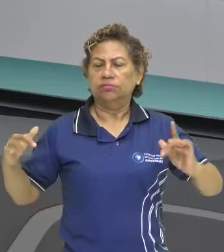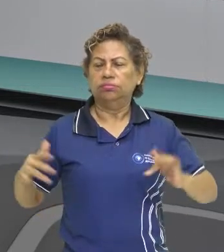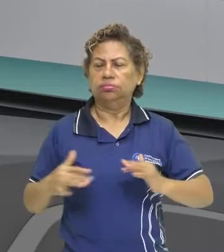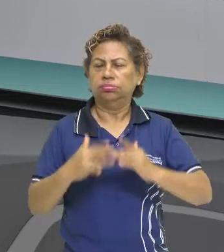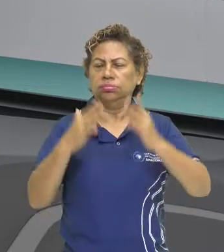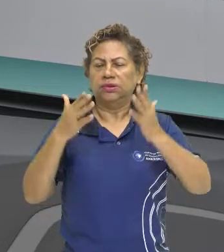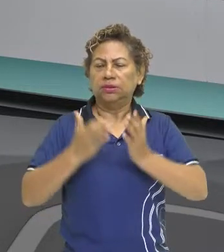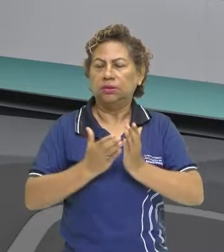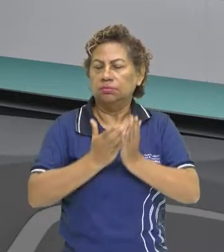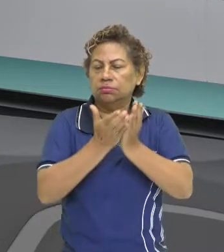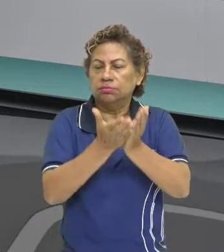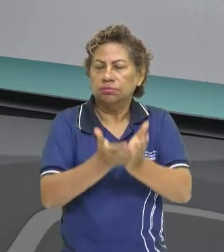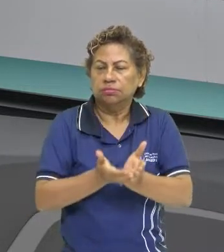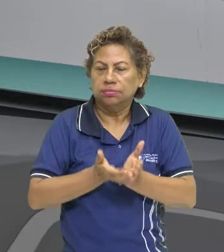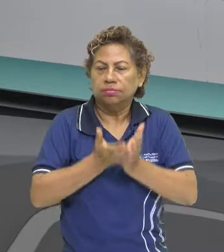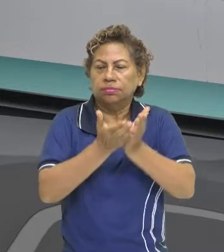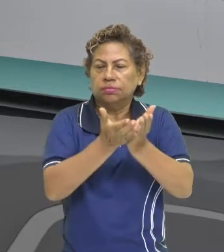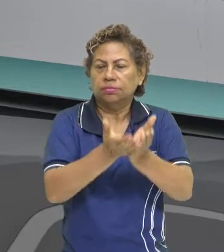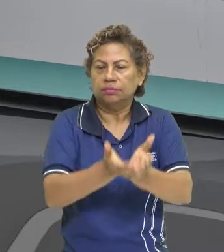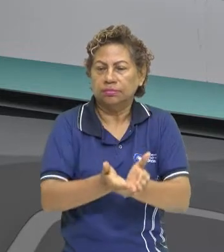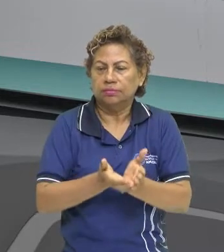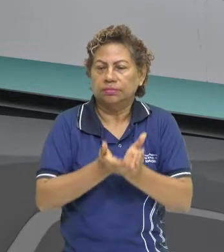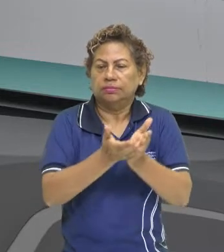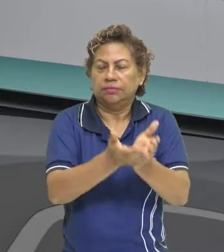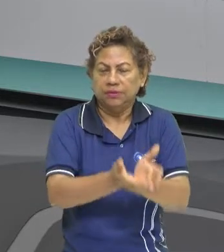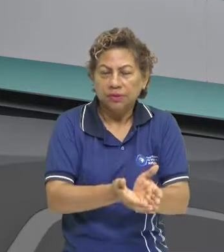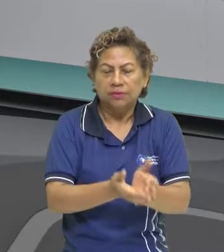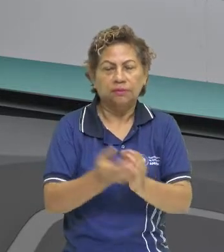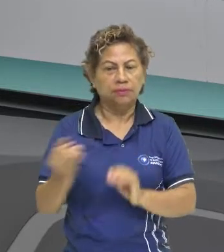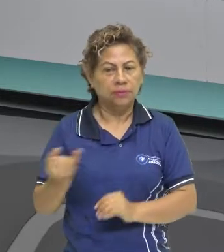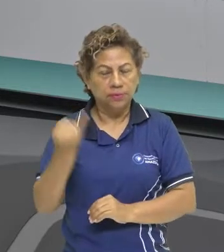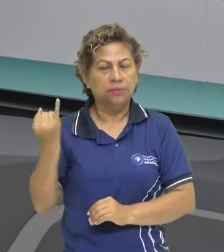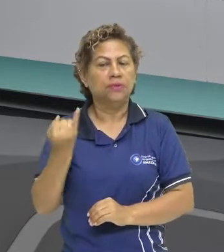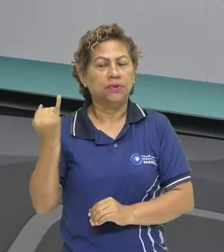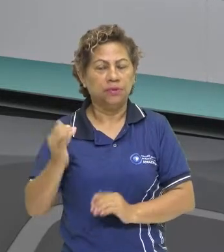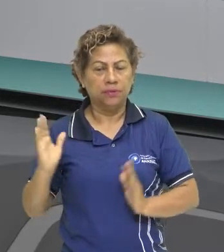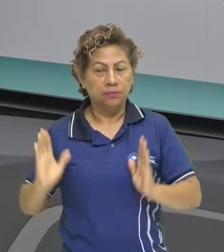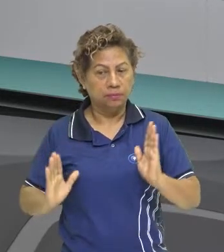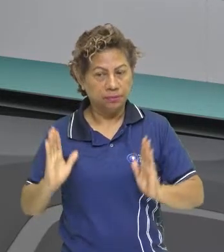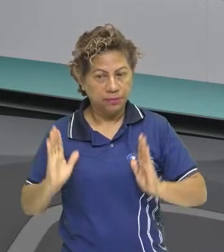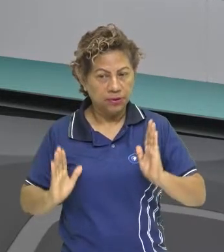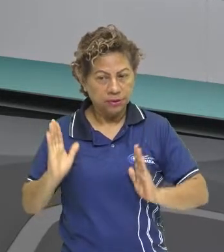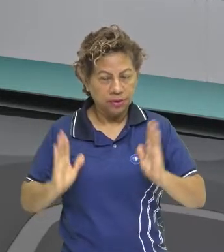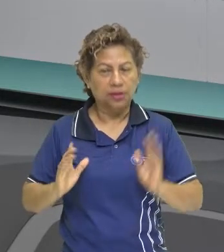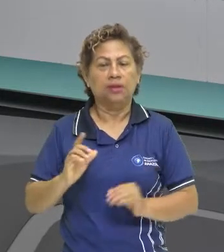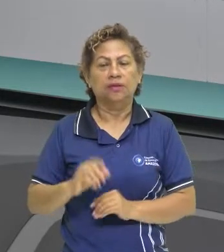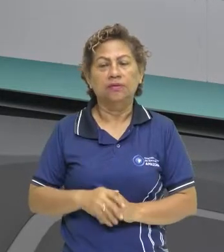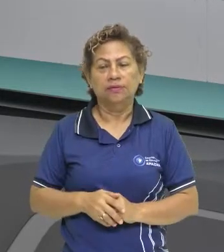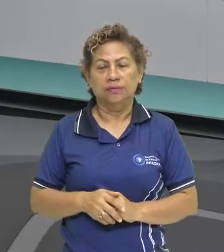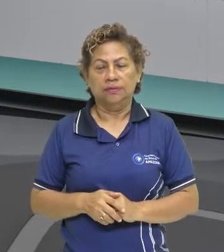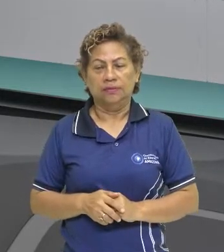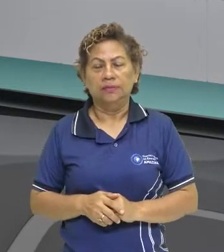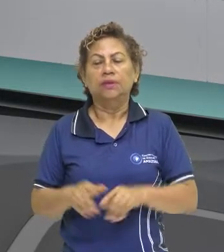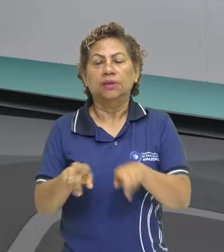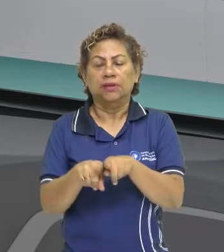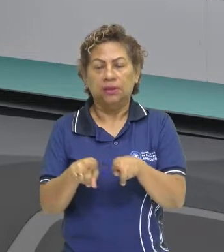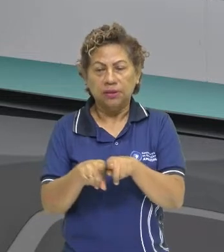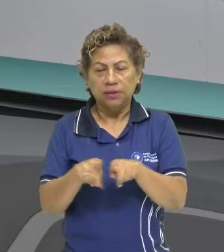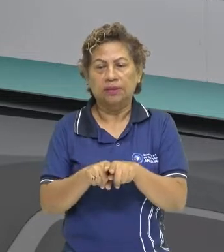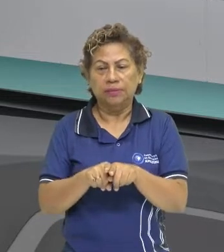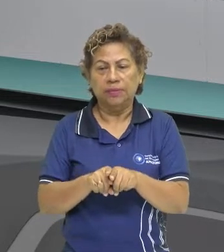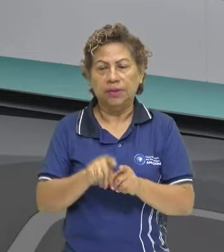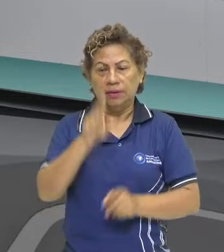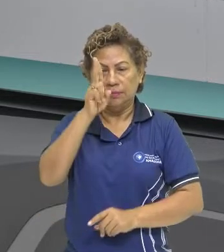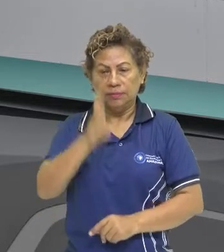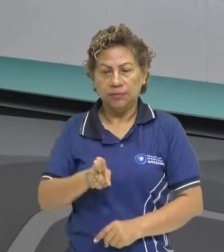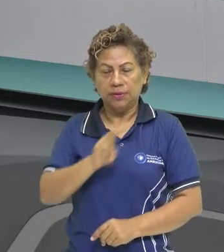e que trouxe, então, os navegantes, os aventureiros e os padres